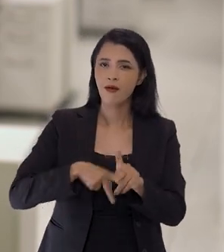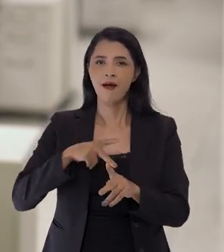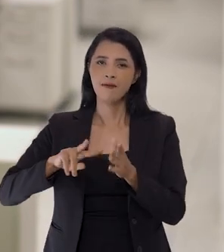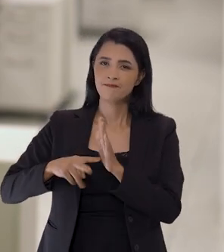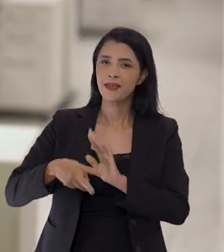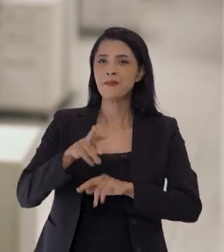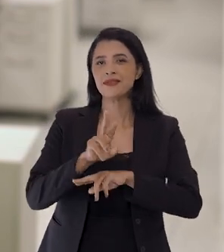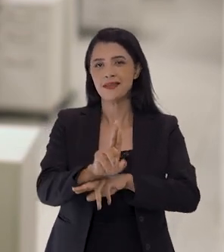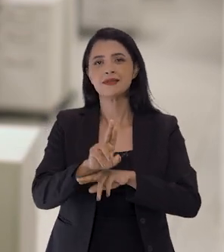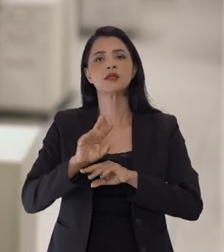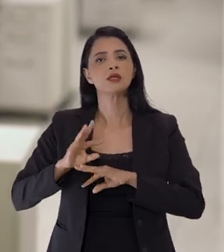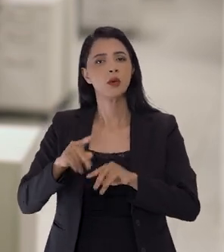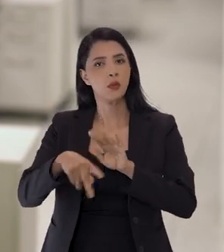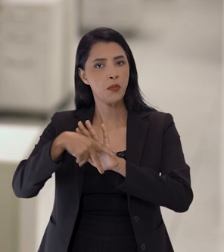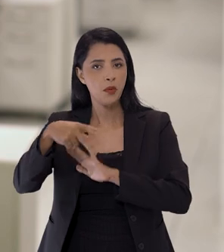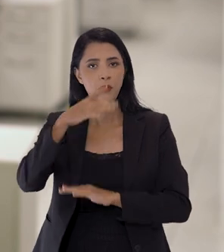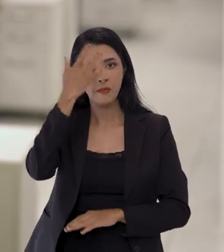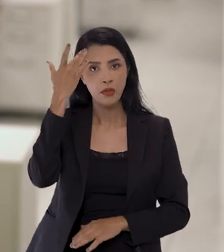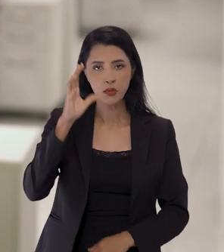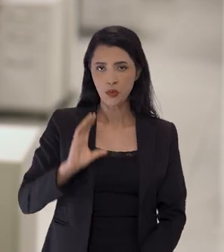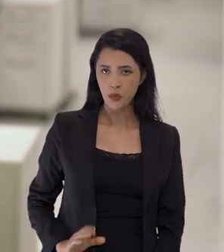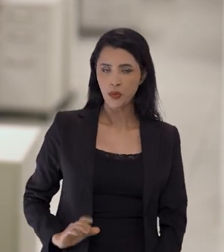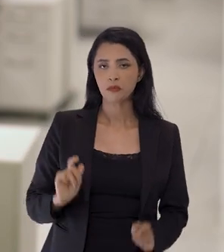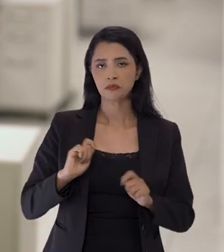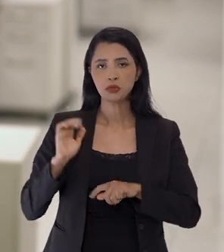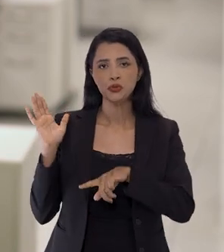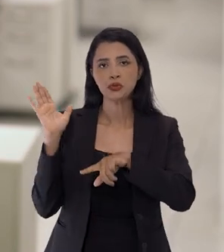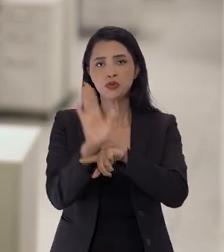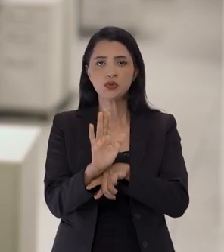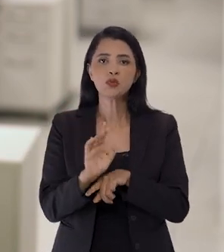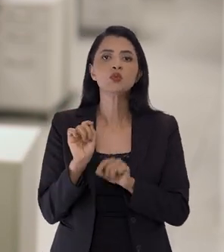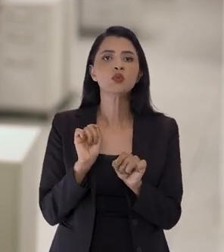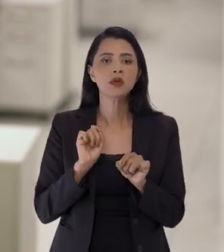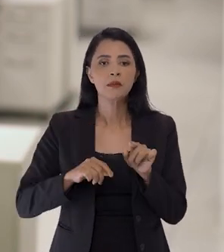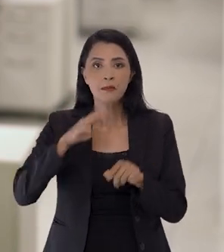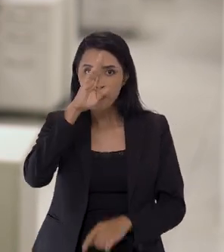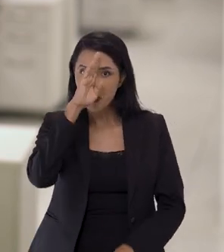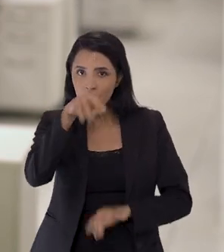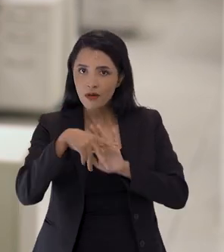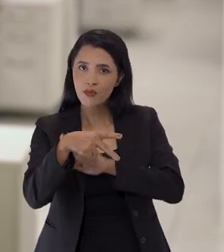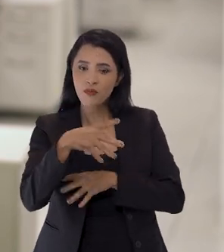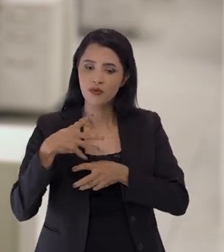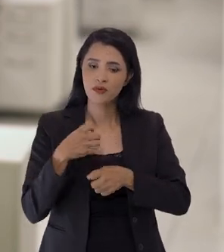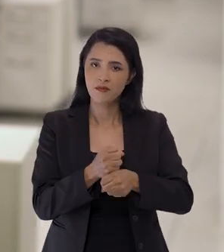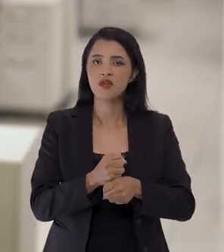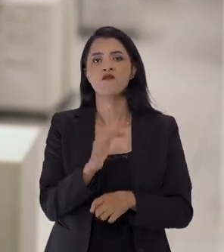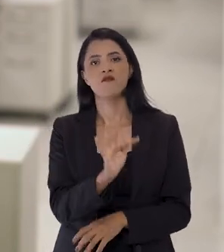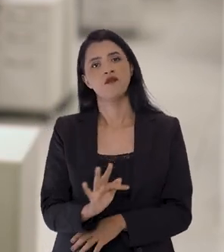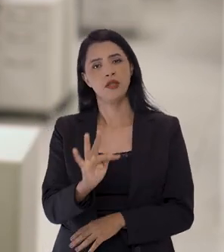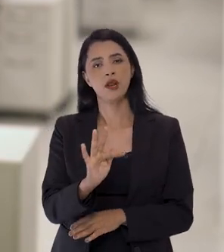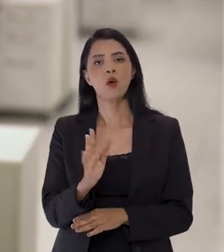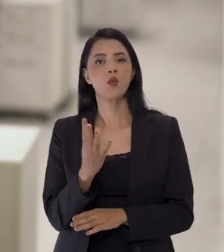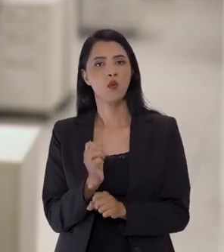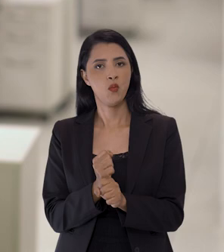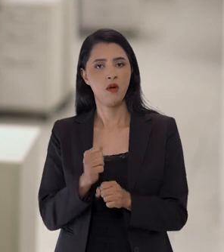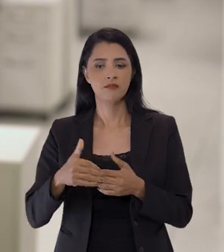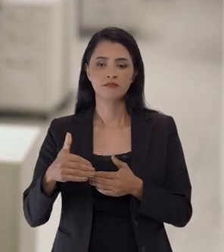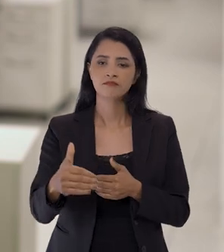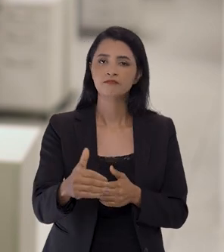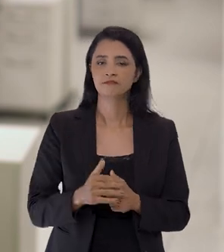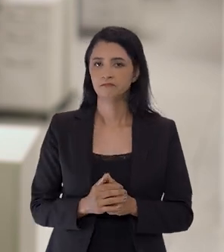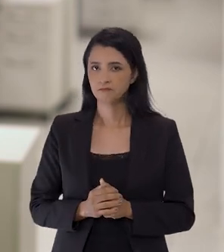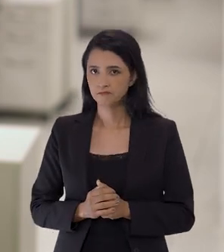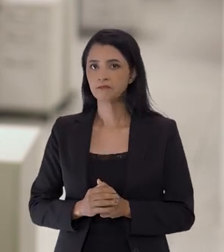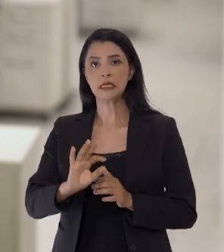populares, representações sindicais e os próprios cidadãos ajudem a definir as prioridades dos orçamentos federais nos